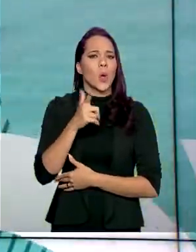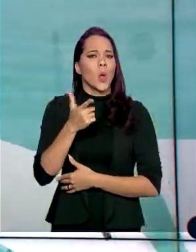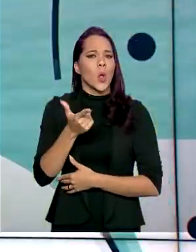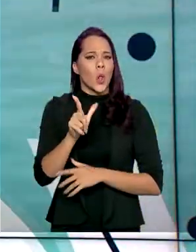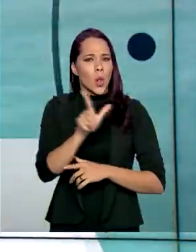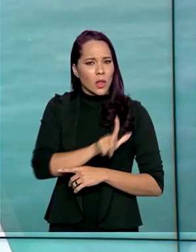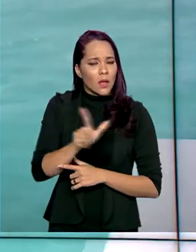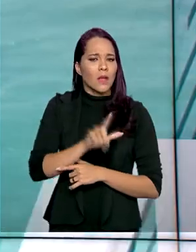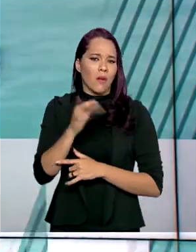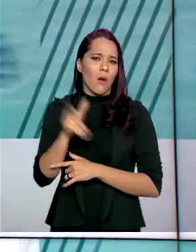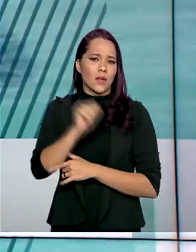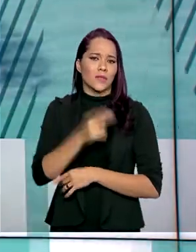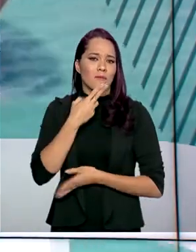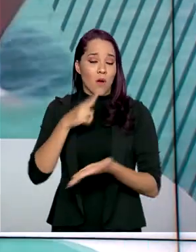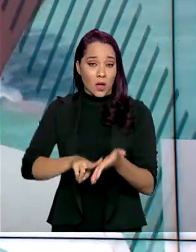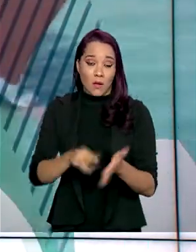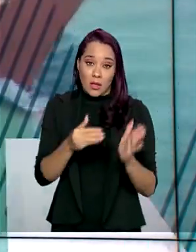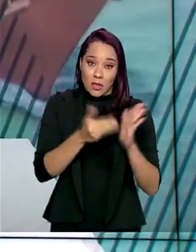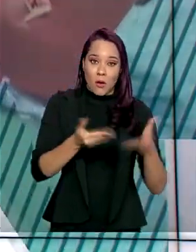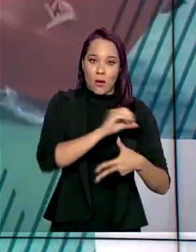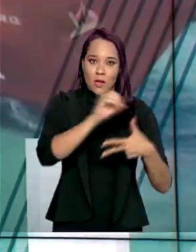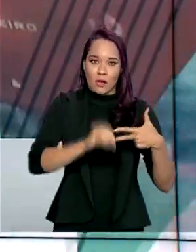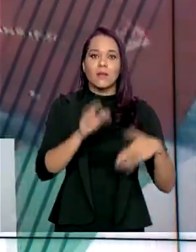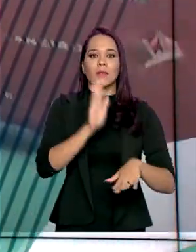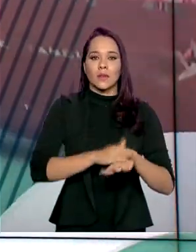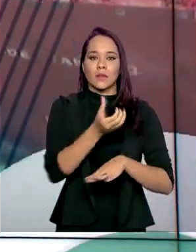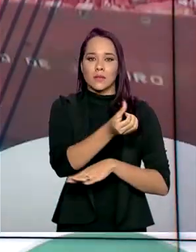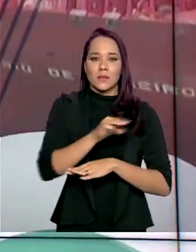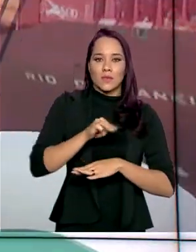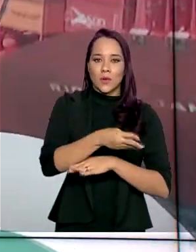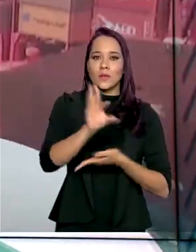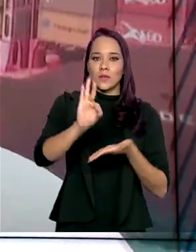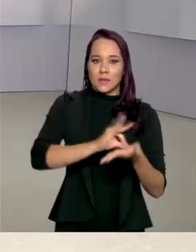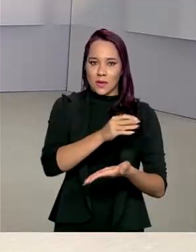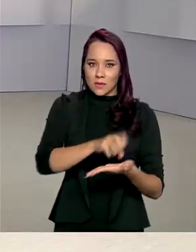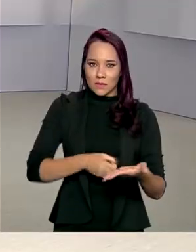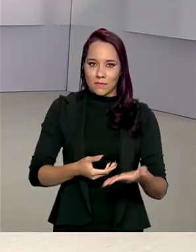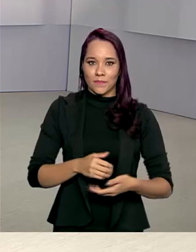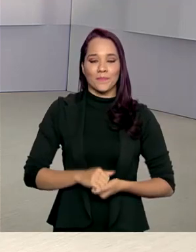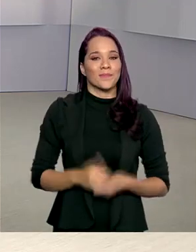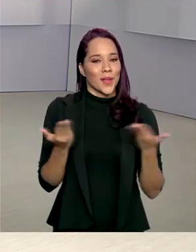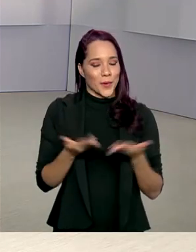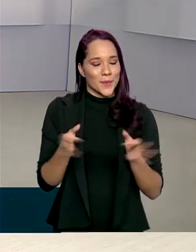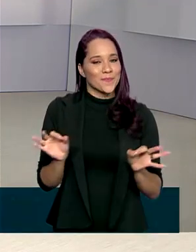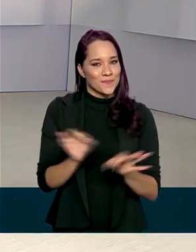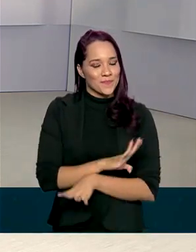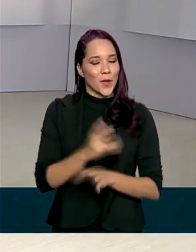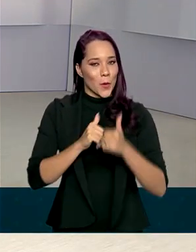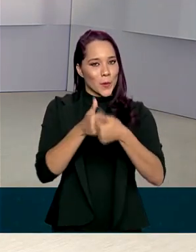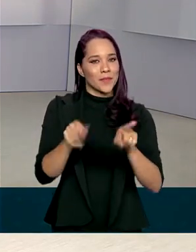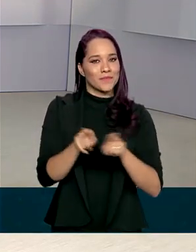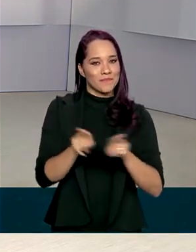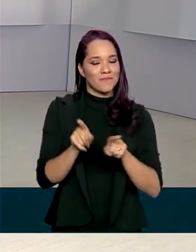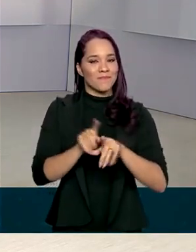agência dos Correios. Até agora, o Enem recebeu mais de 6 milhões de inscrições. A gente fica por aqui. Nos acompanhe